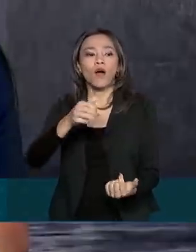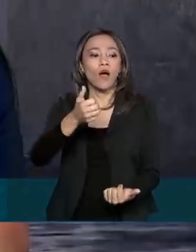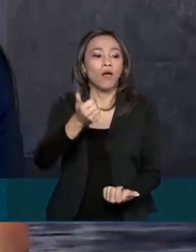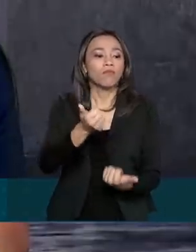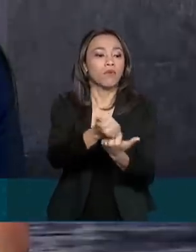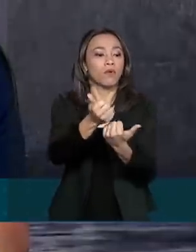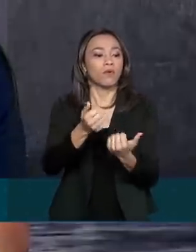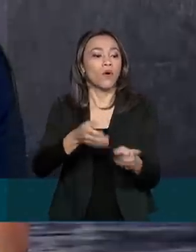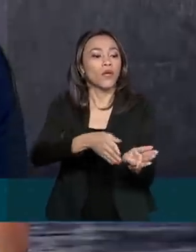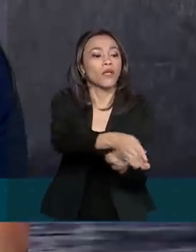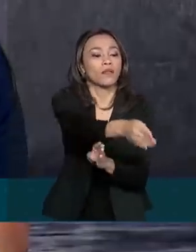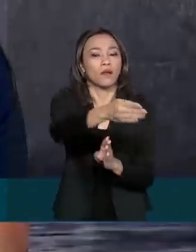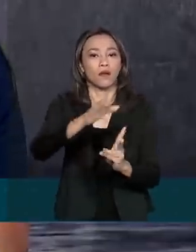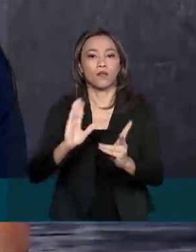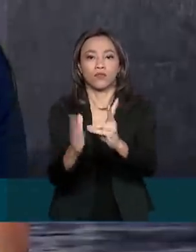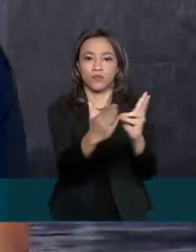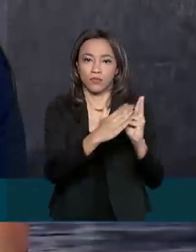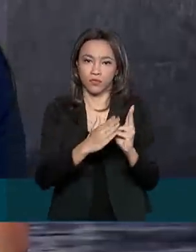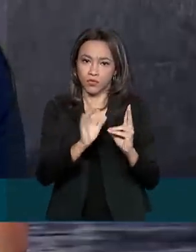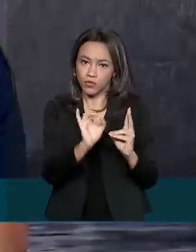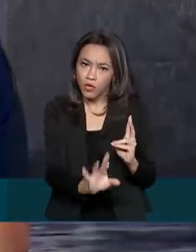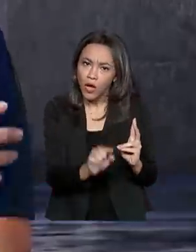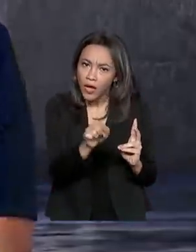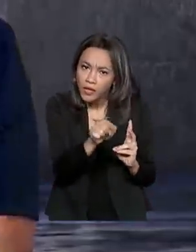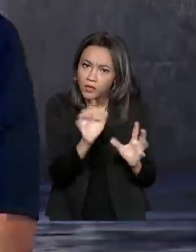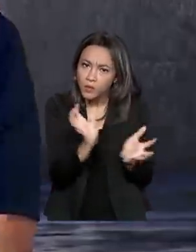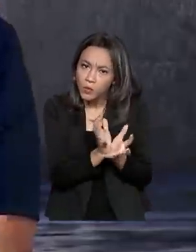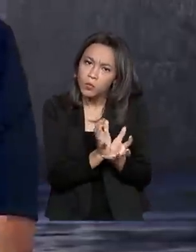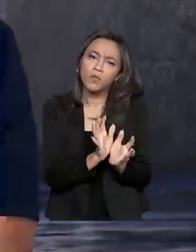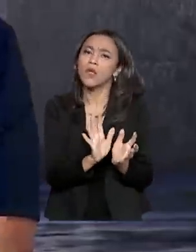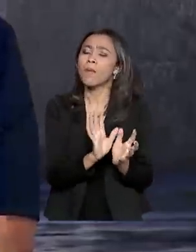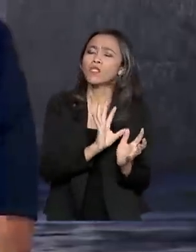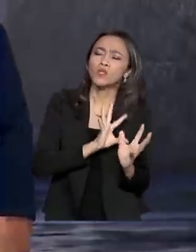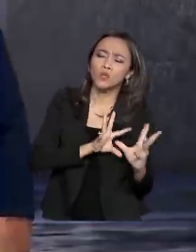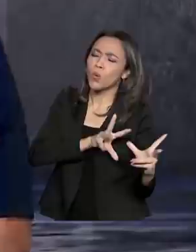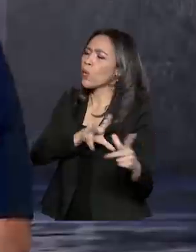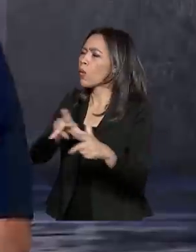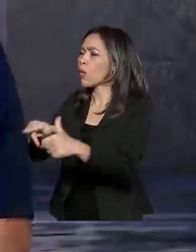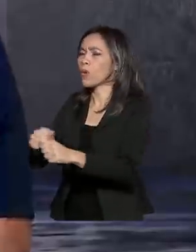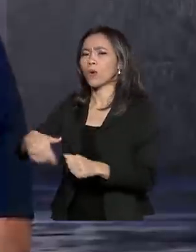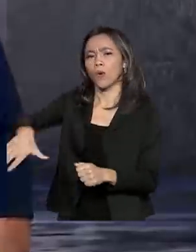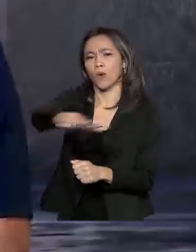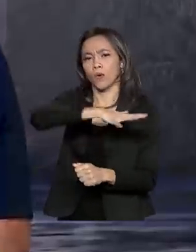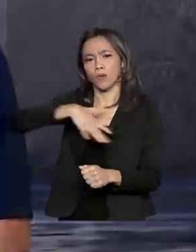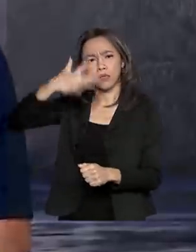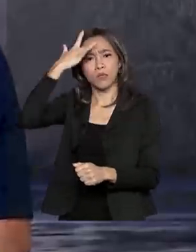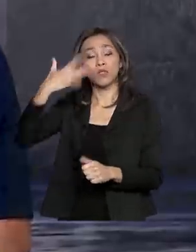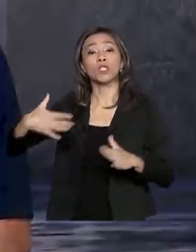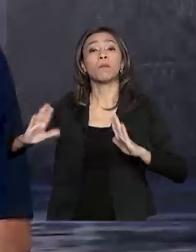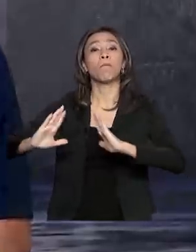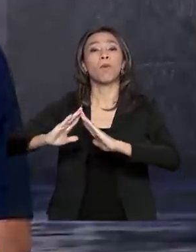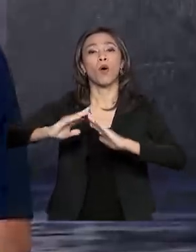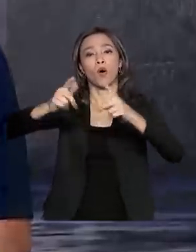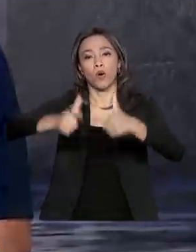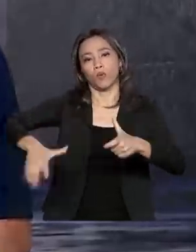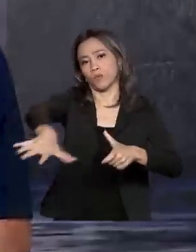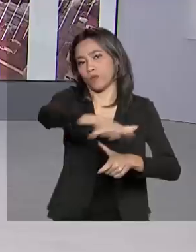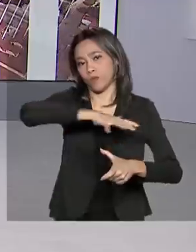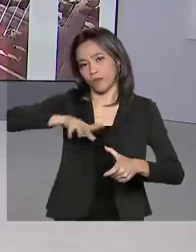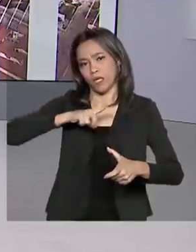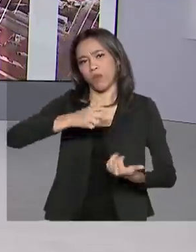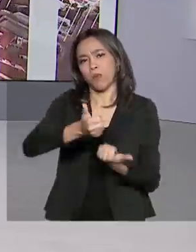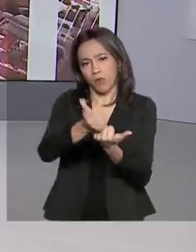indígena, mas também para aqueles, todas as pessoas, todos os cidadãos dessa região, para que tenham uma assistência melhor.